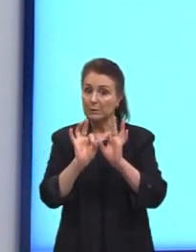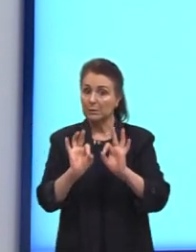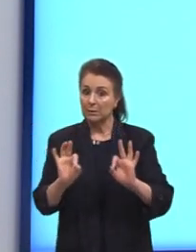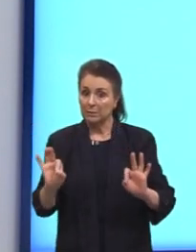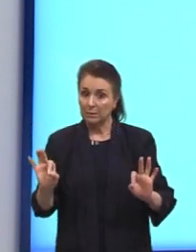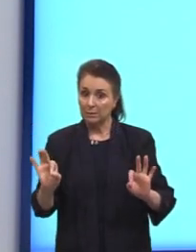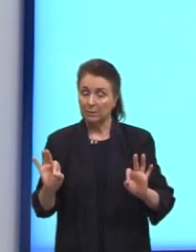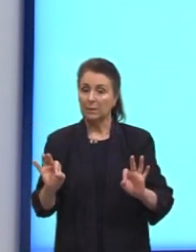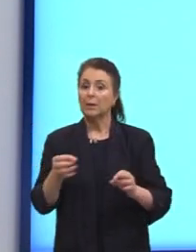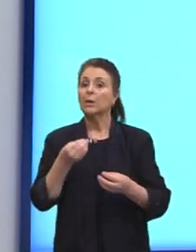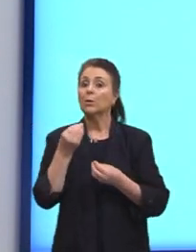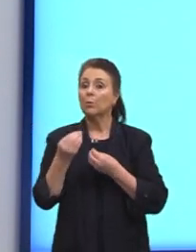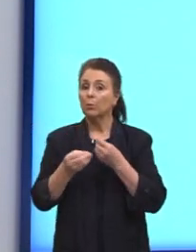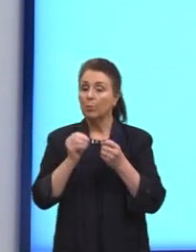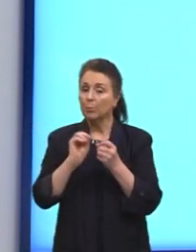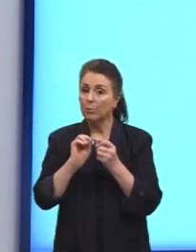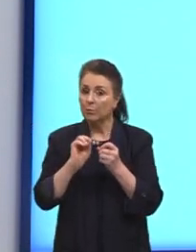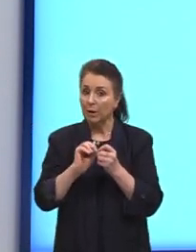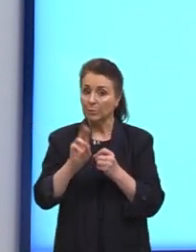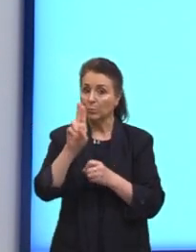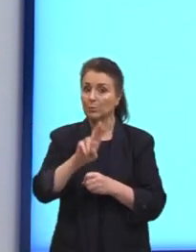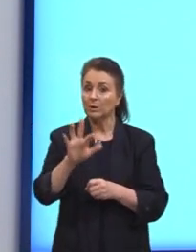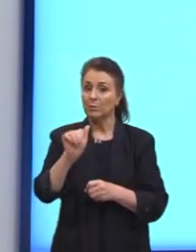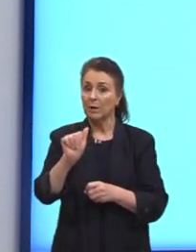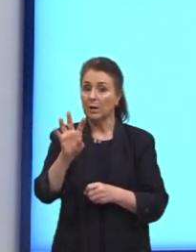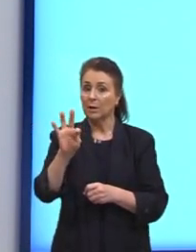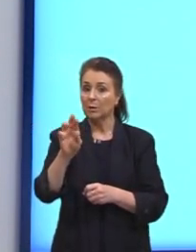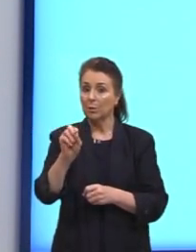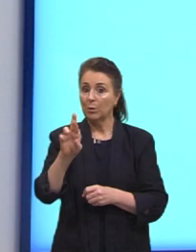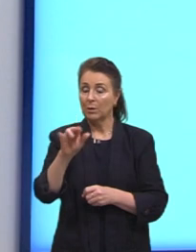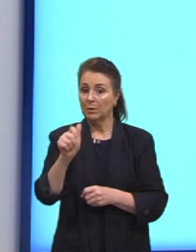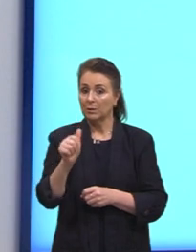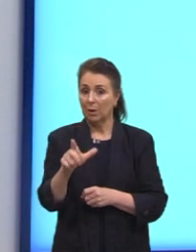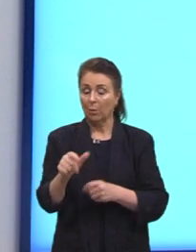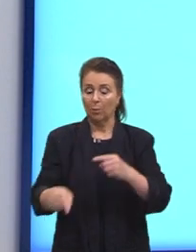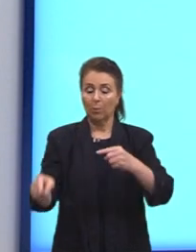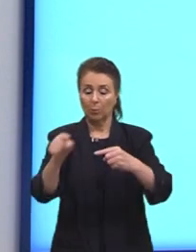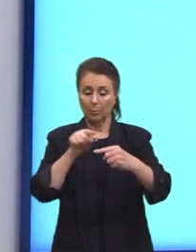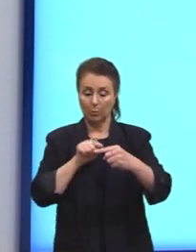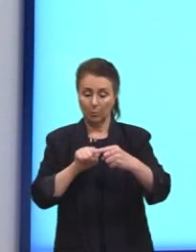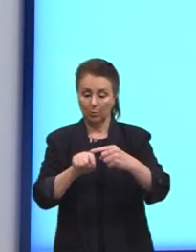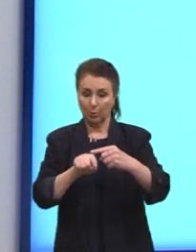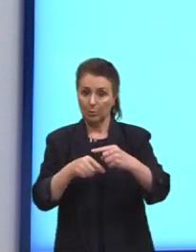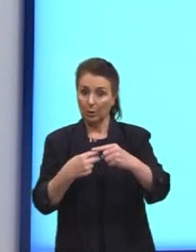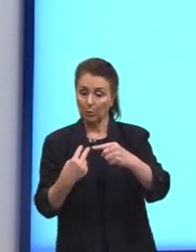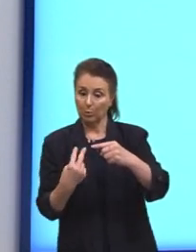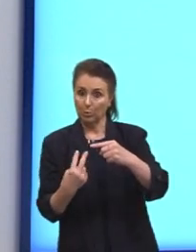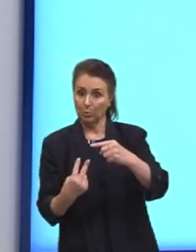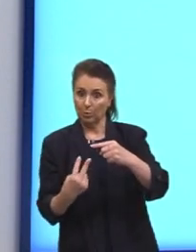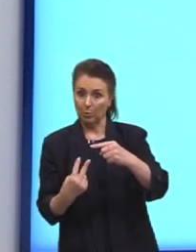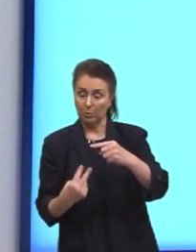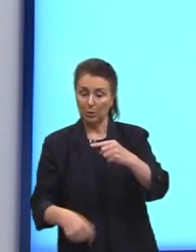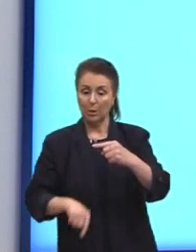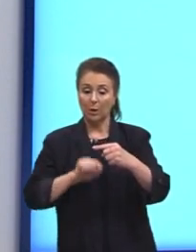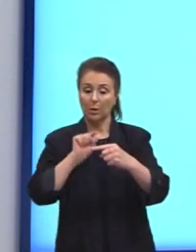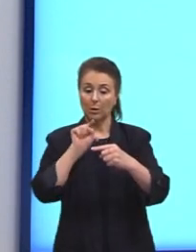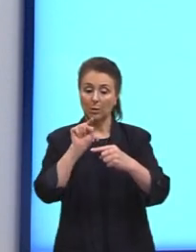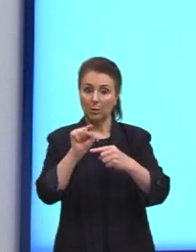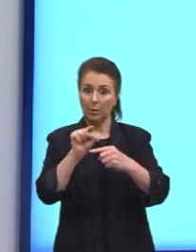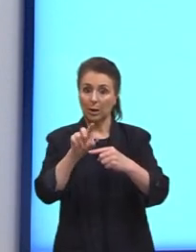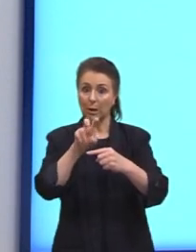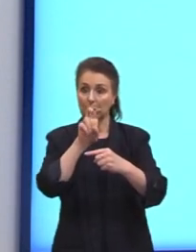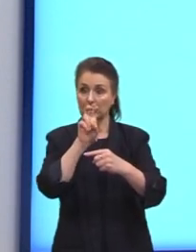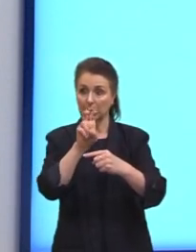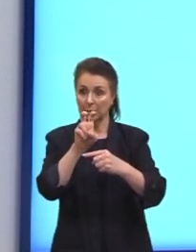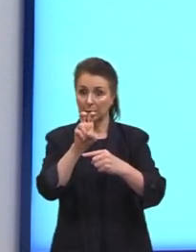simplificar utilizando o fatorial é O denominador eu tinha dois fatorial e o numerador era cinco,